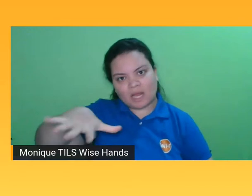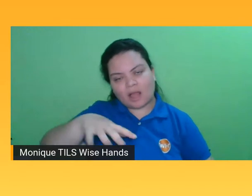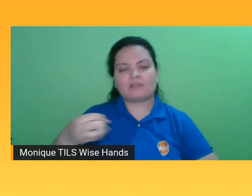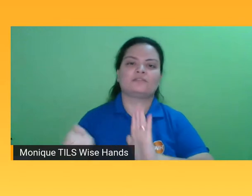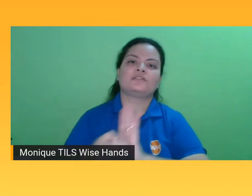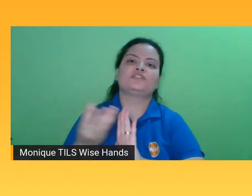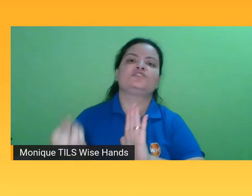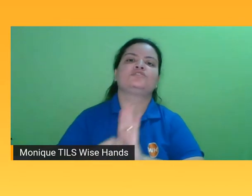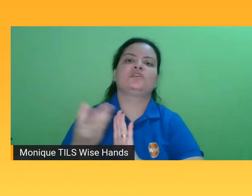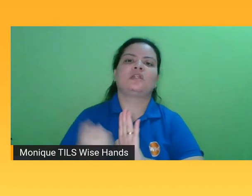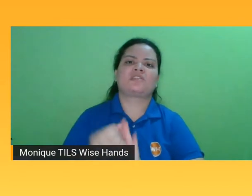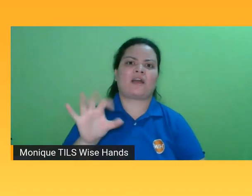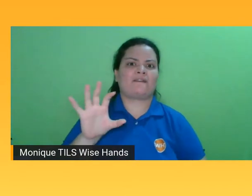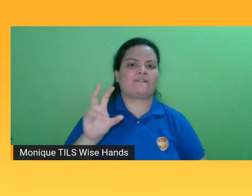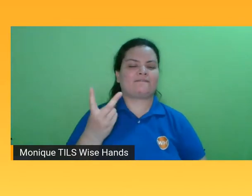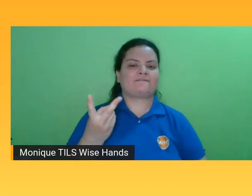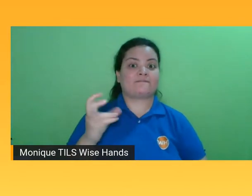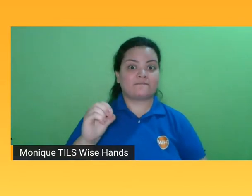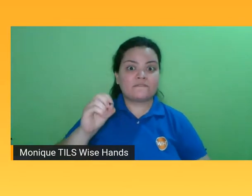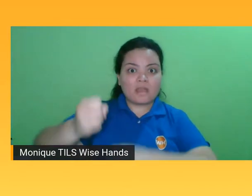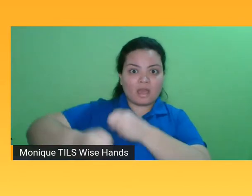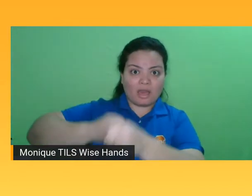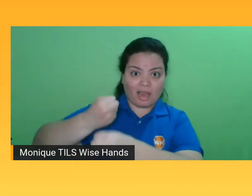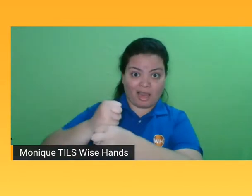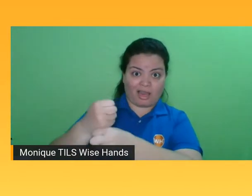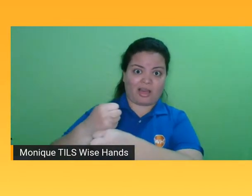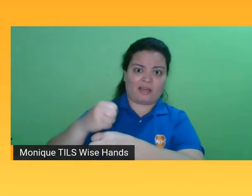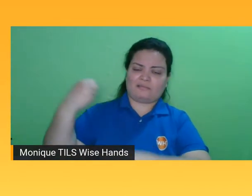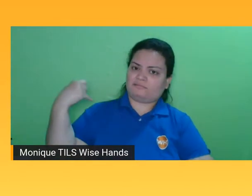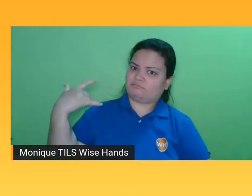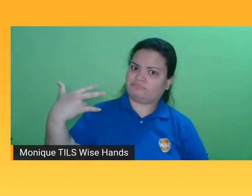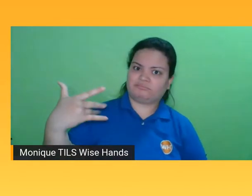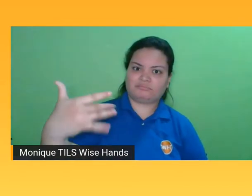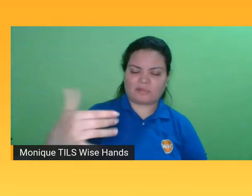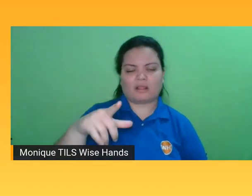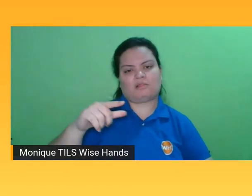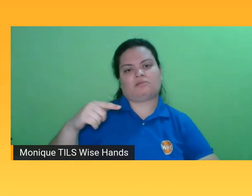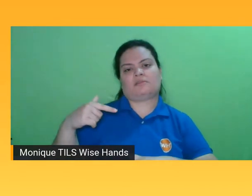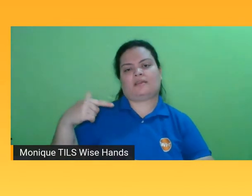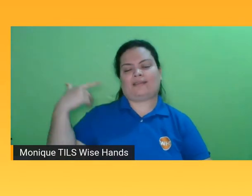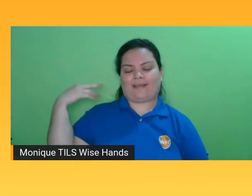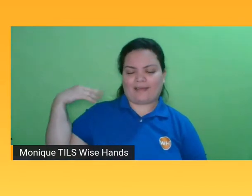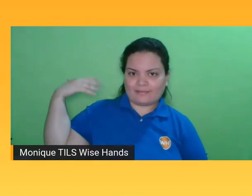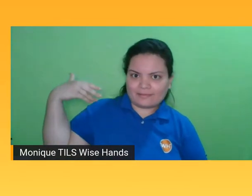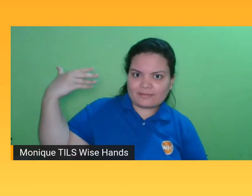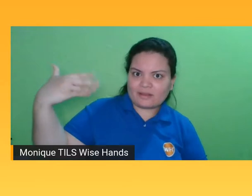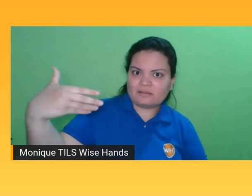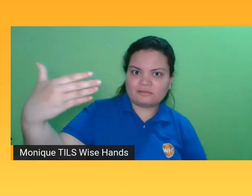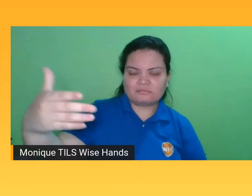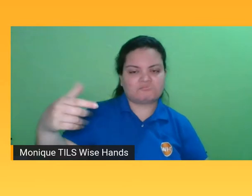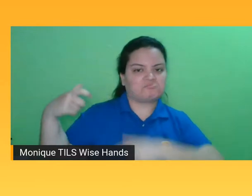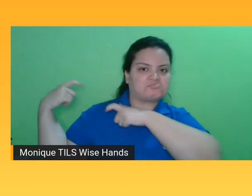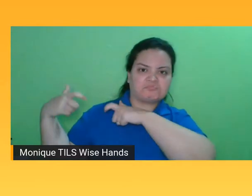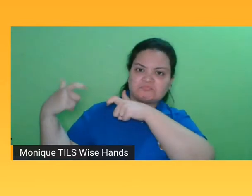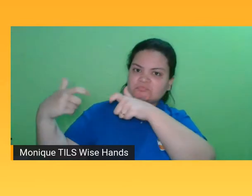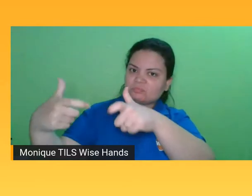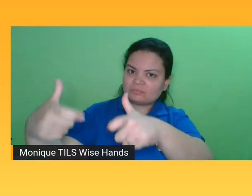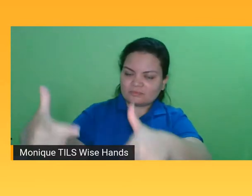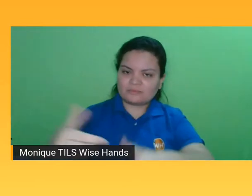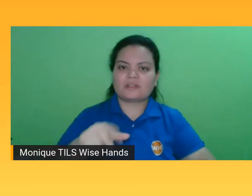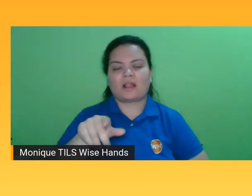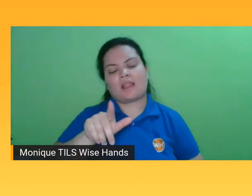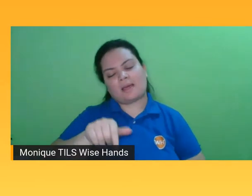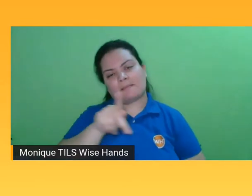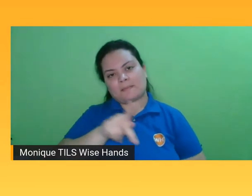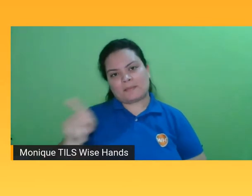editora há mais de 20 anos, ela tem passagem pela Roco, Planeta, Leia, Harper, é professora do MBA em Publishing da LabPub,